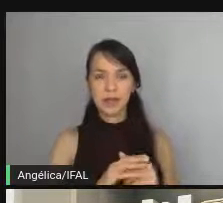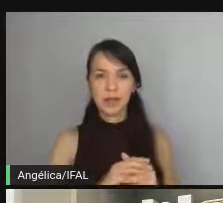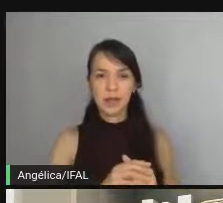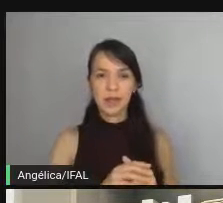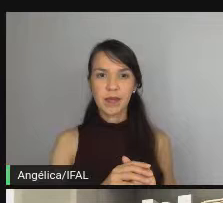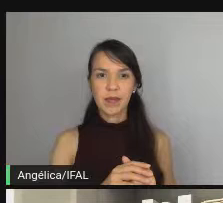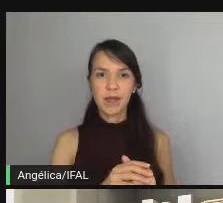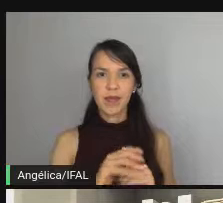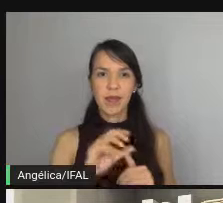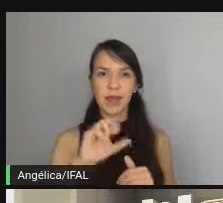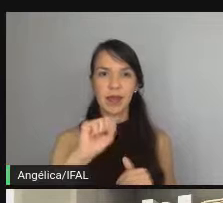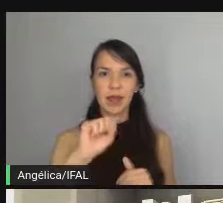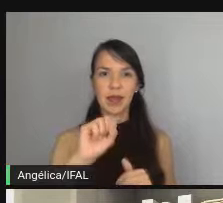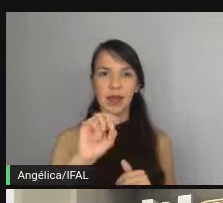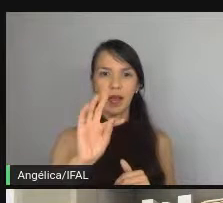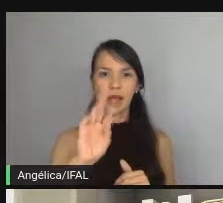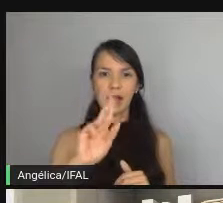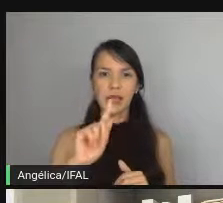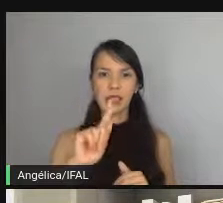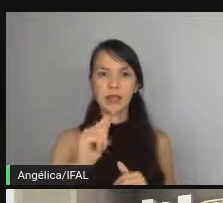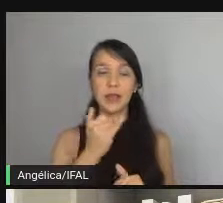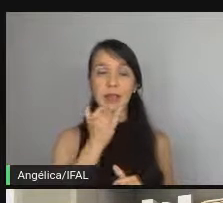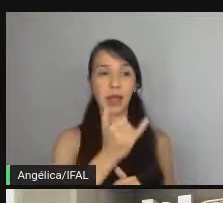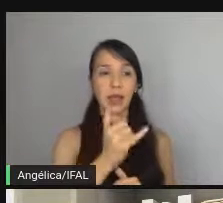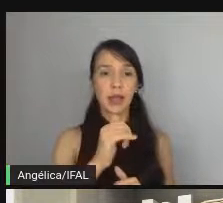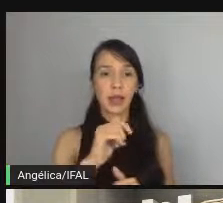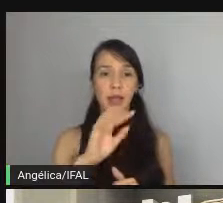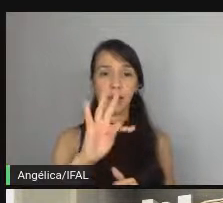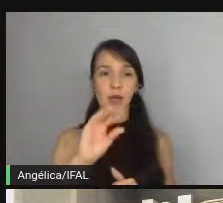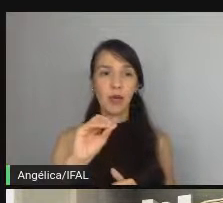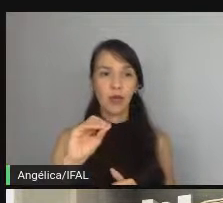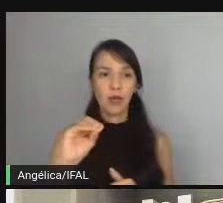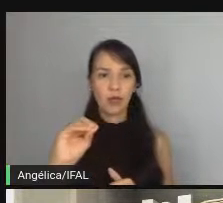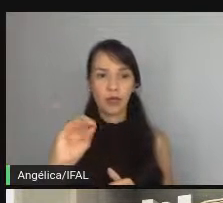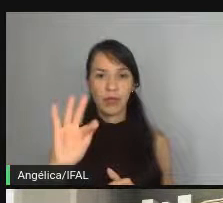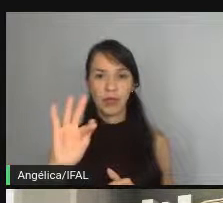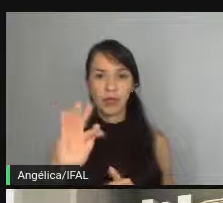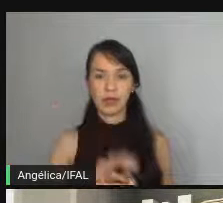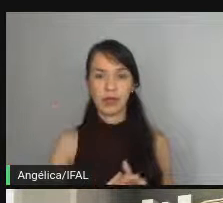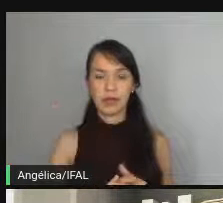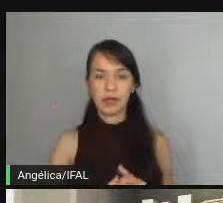string para para o float perdão a gente faz a conversão